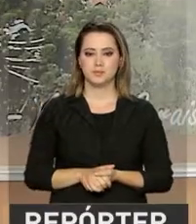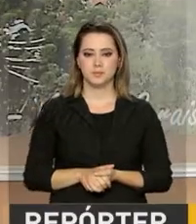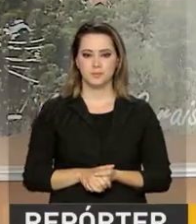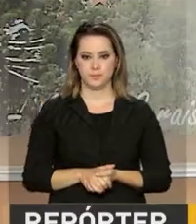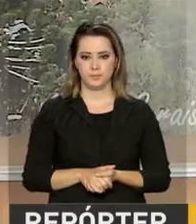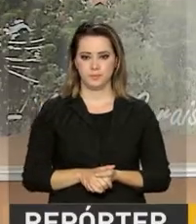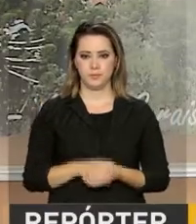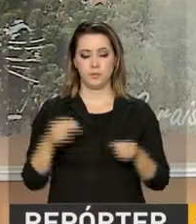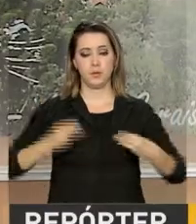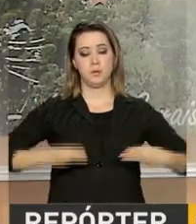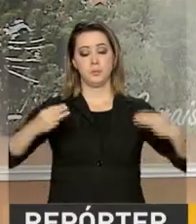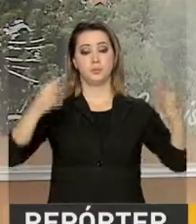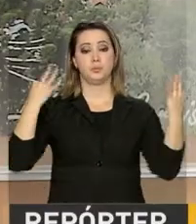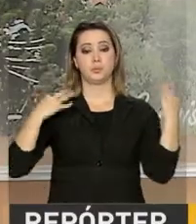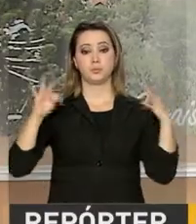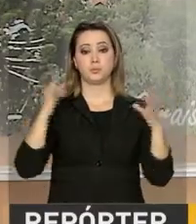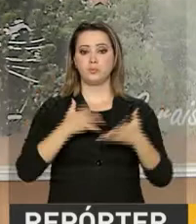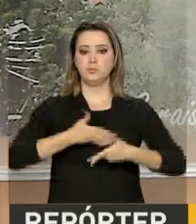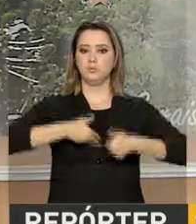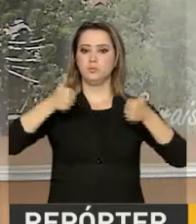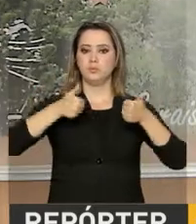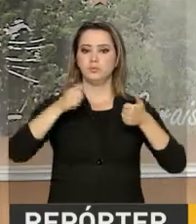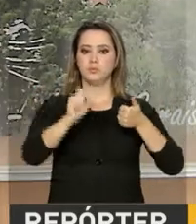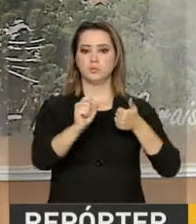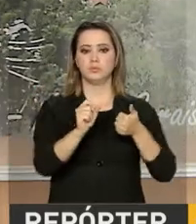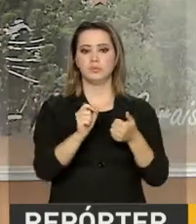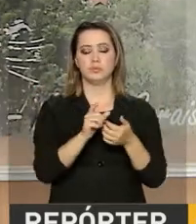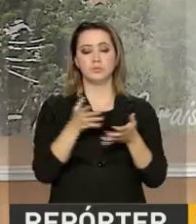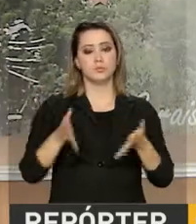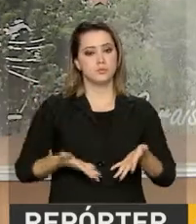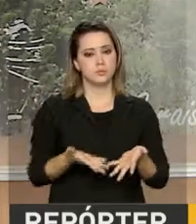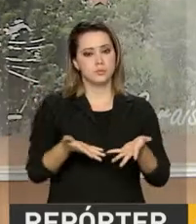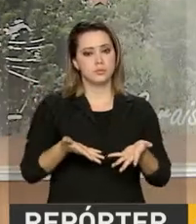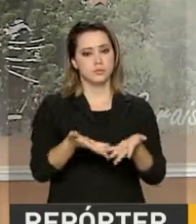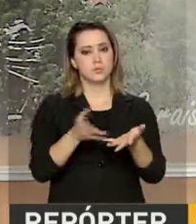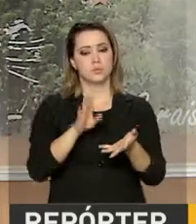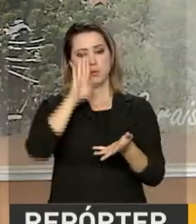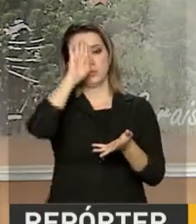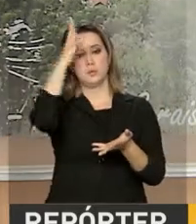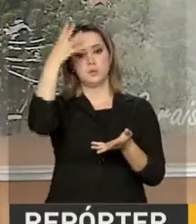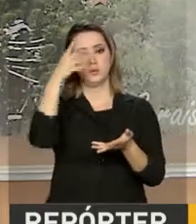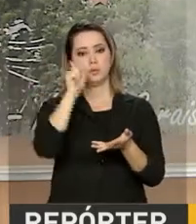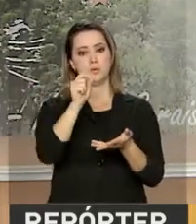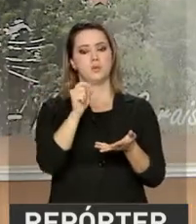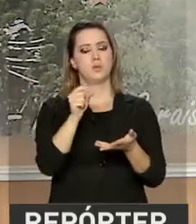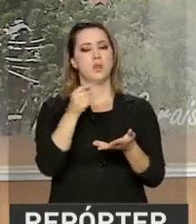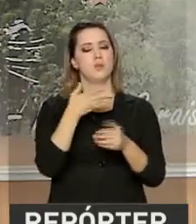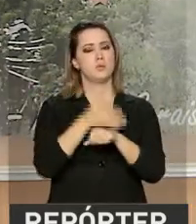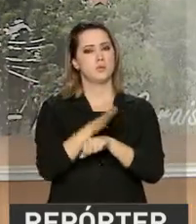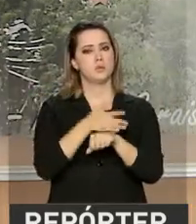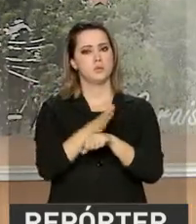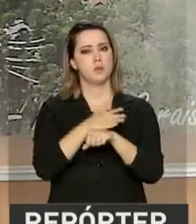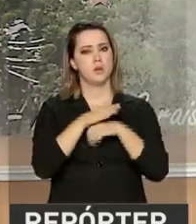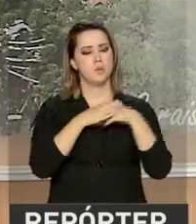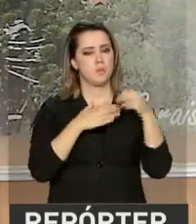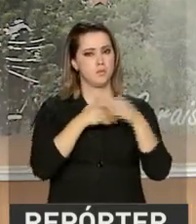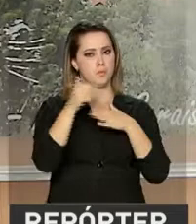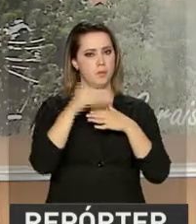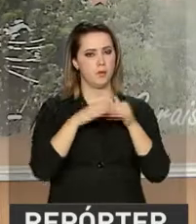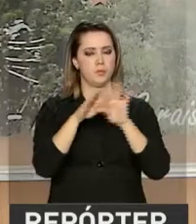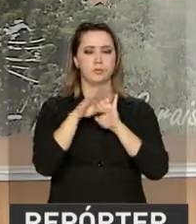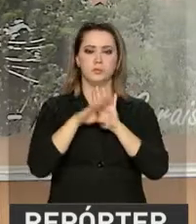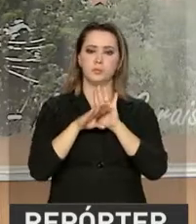tem melhorado e tem incentivado principalmente a questão da qualificação por meio de